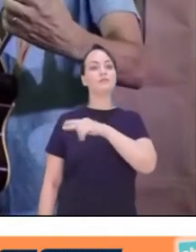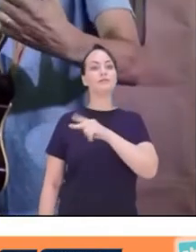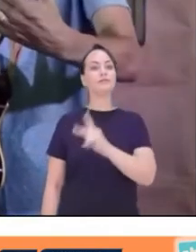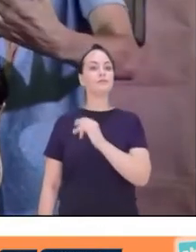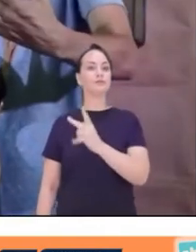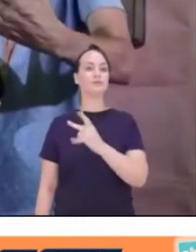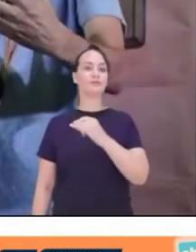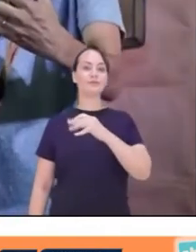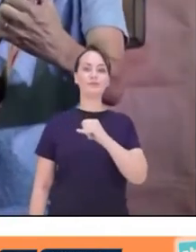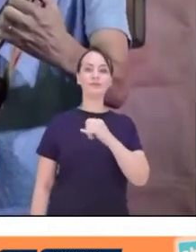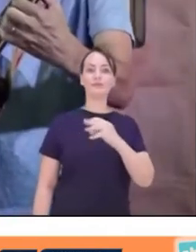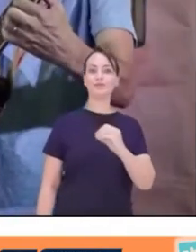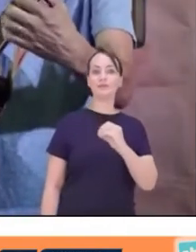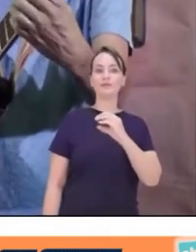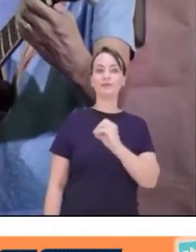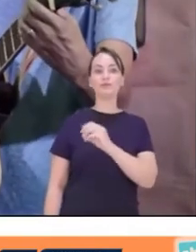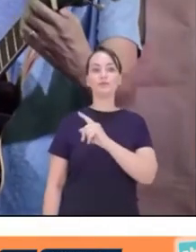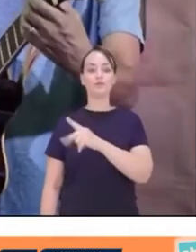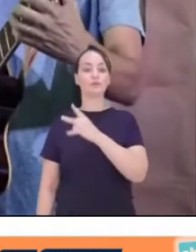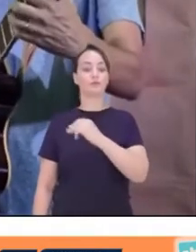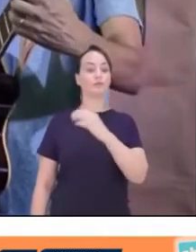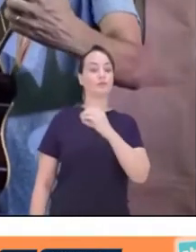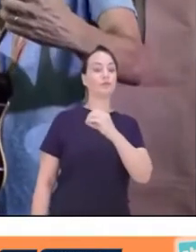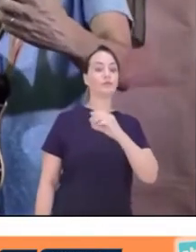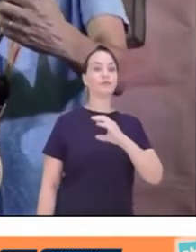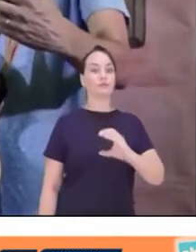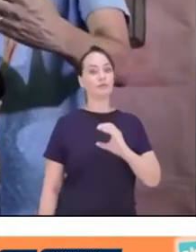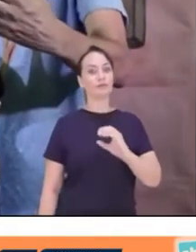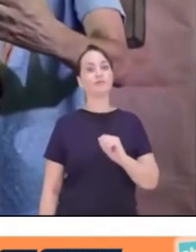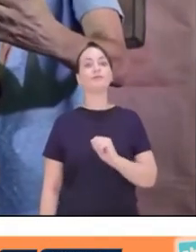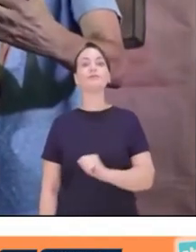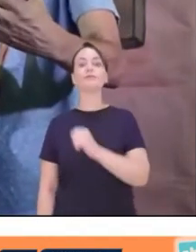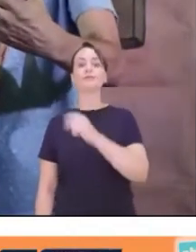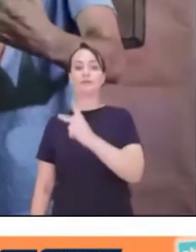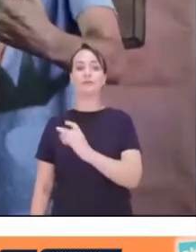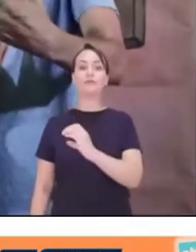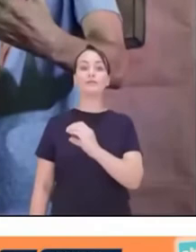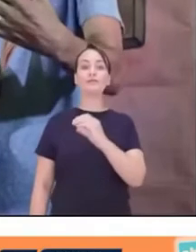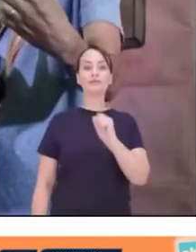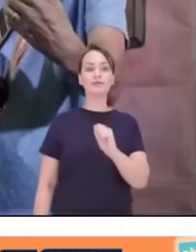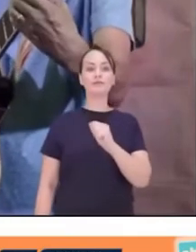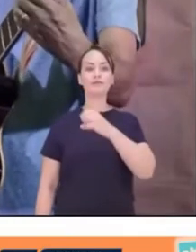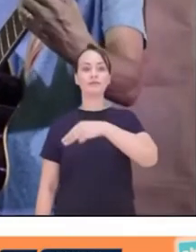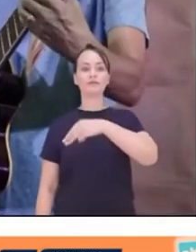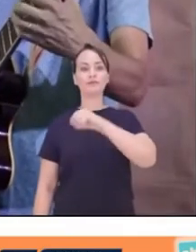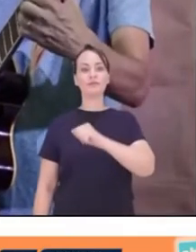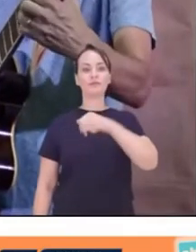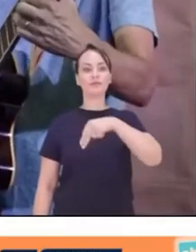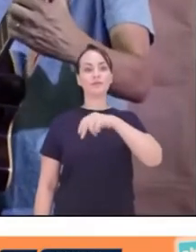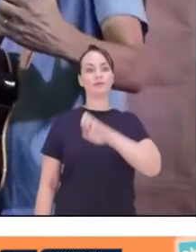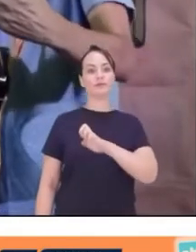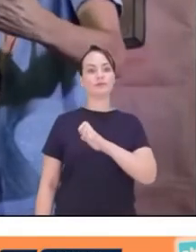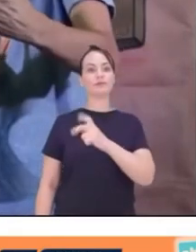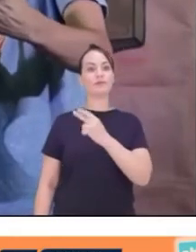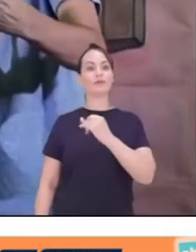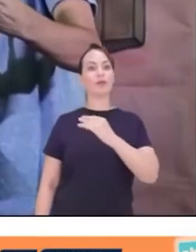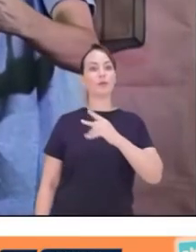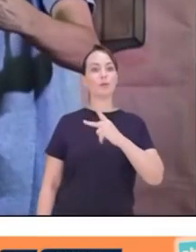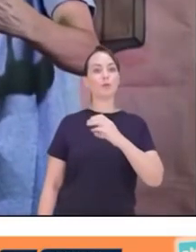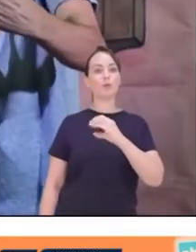pe-i-pi-mane-pi-pe-ô-po-ma-ne-pip-ó se-ah-ka-mane-pi-po-ca